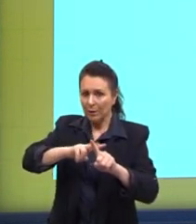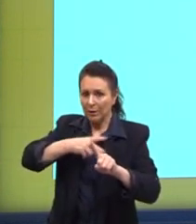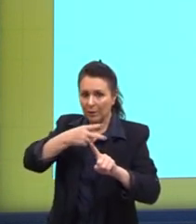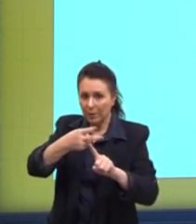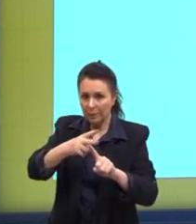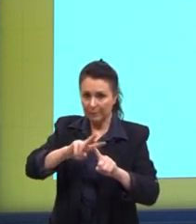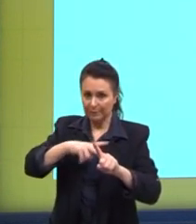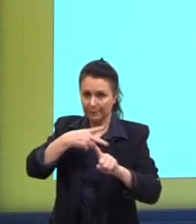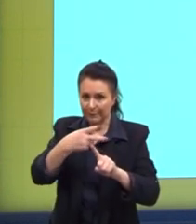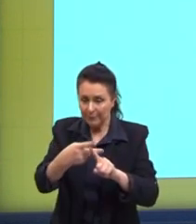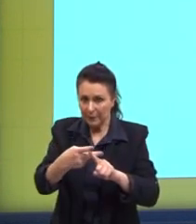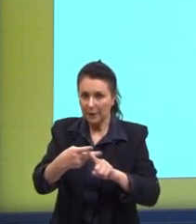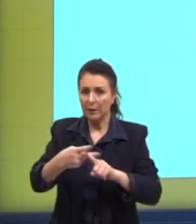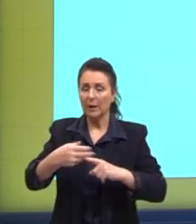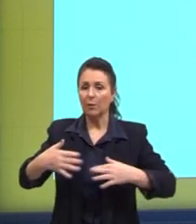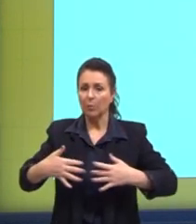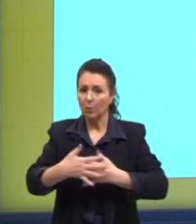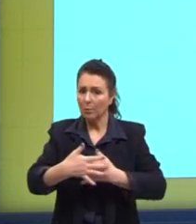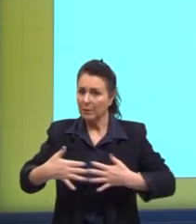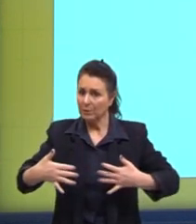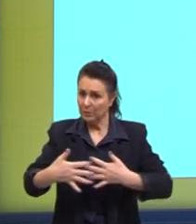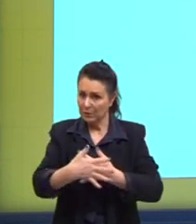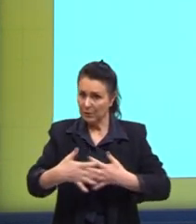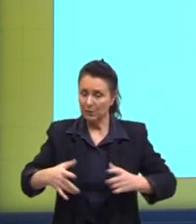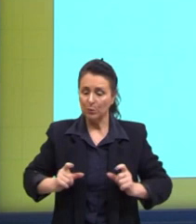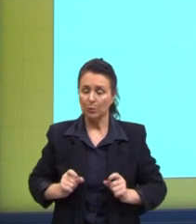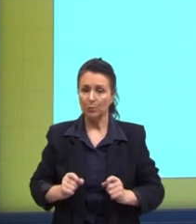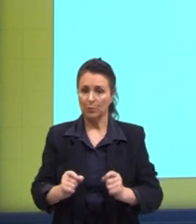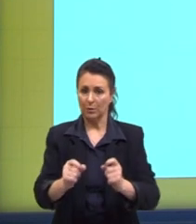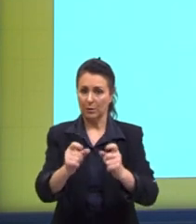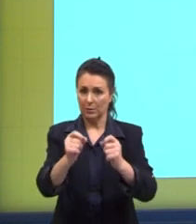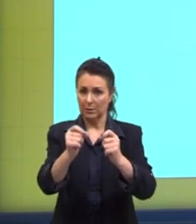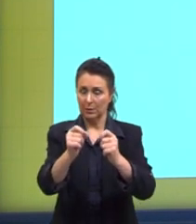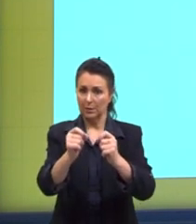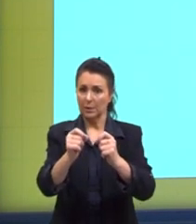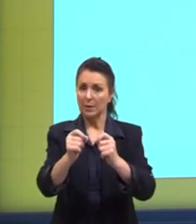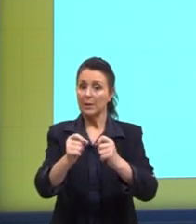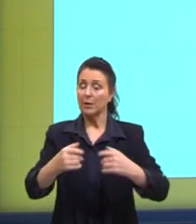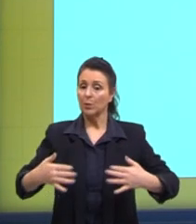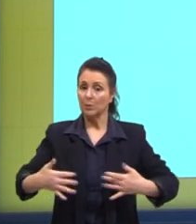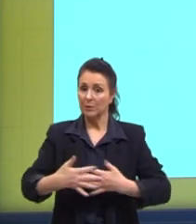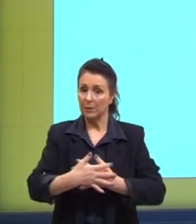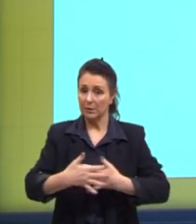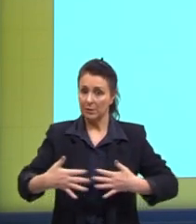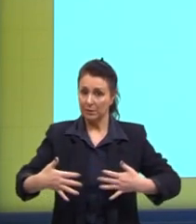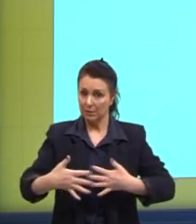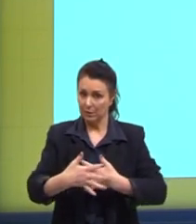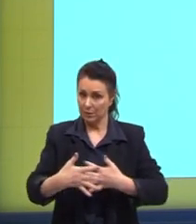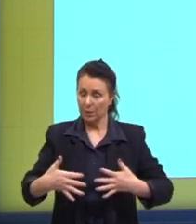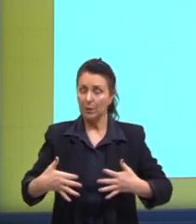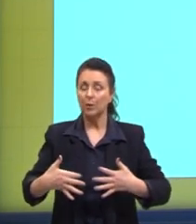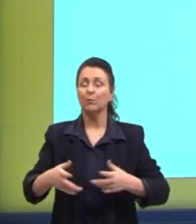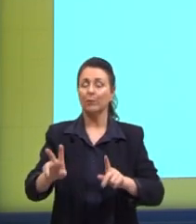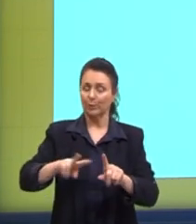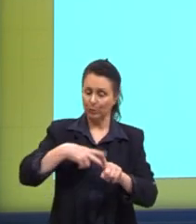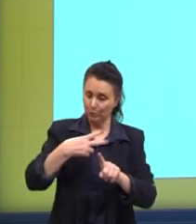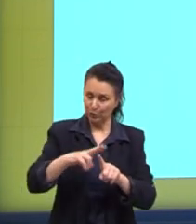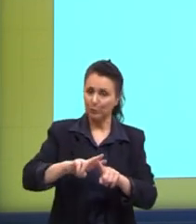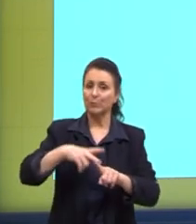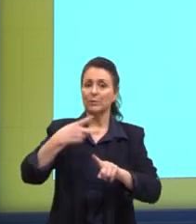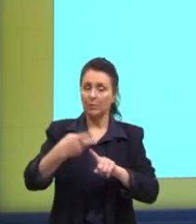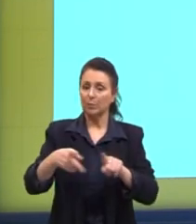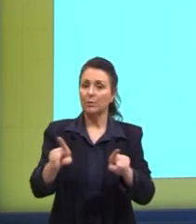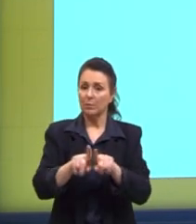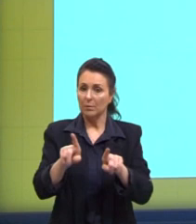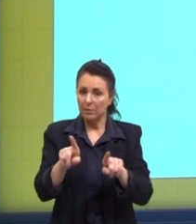tecido, já canceroso. E esse tecido canceroso, ele vai se multiplicando cada vez